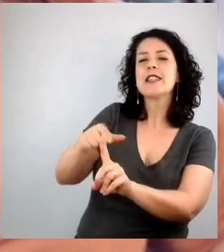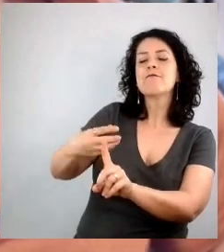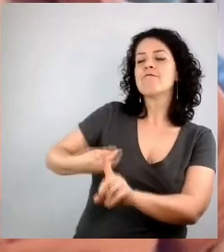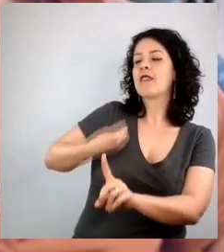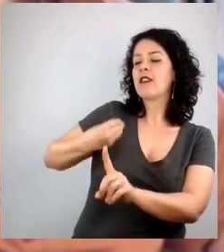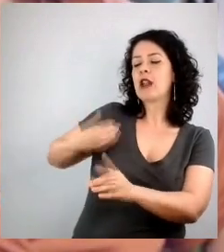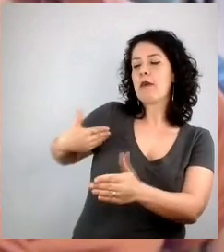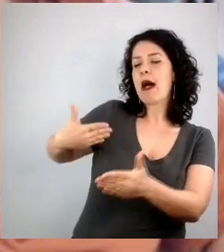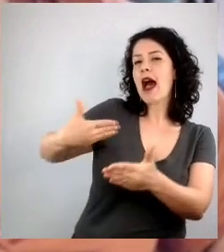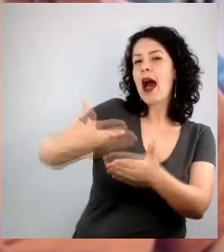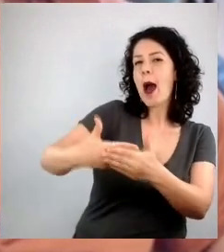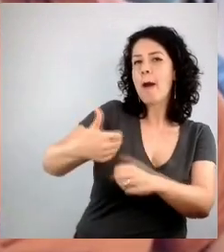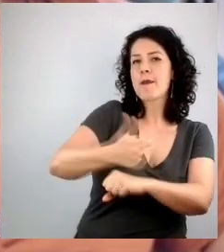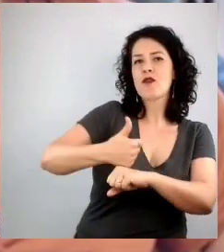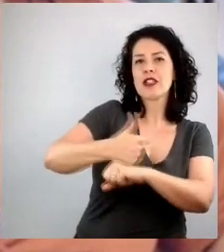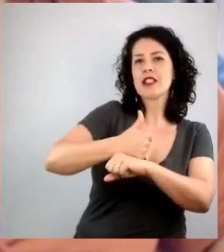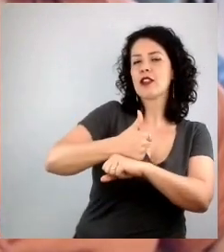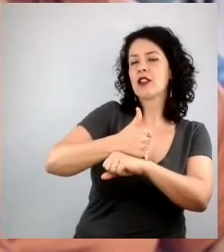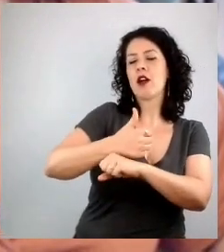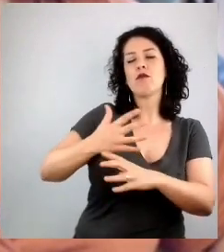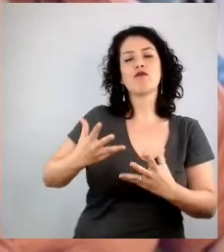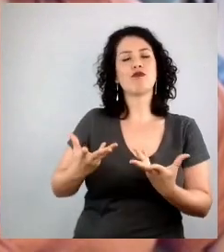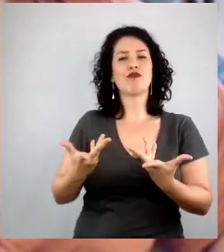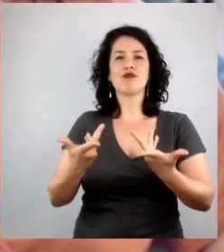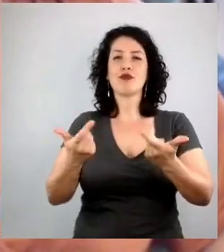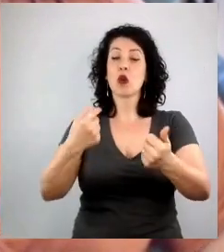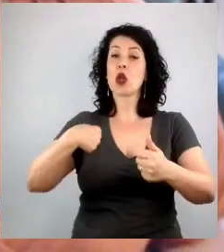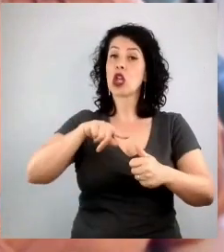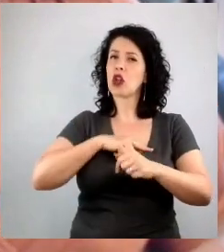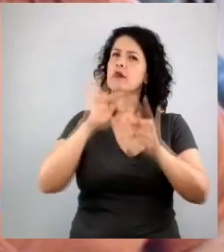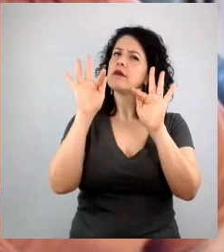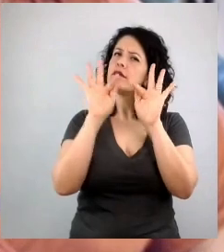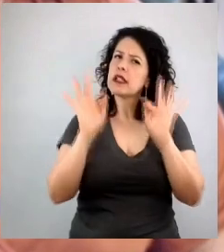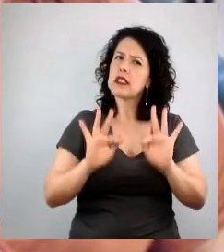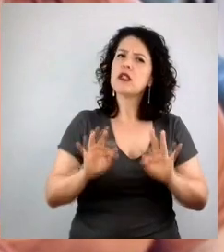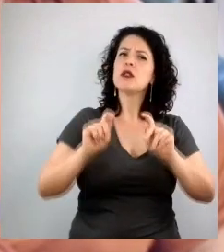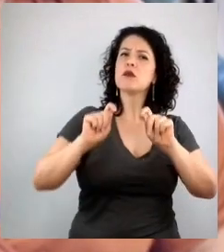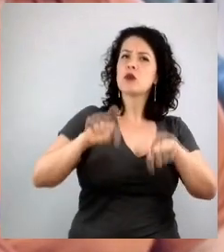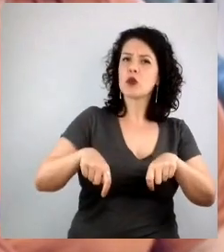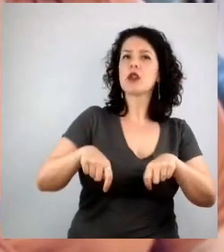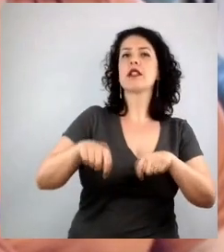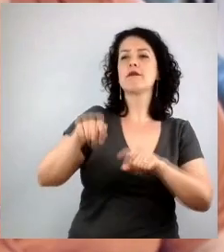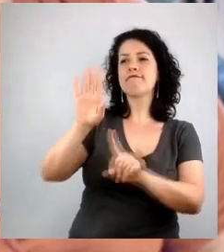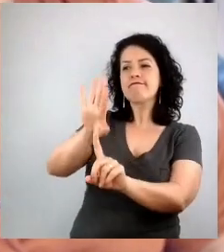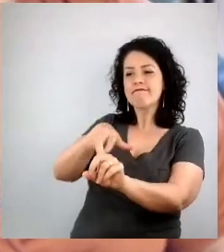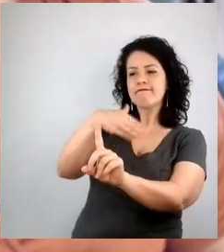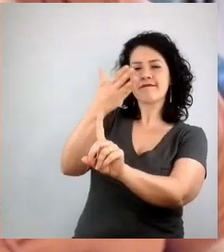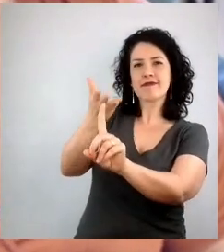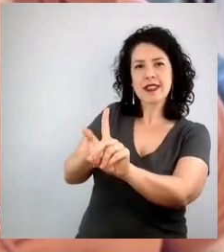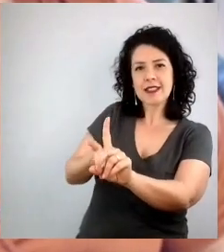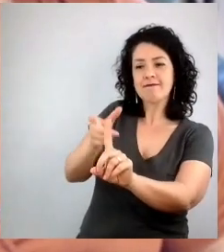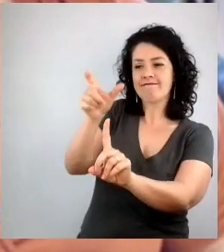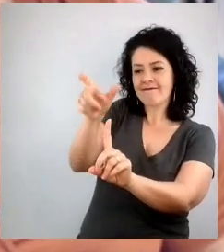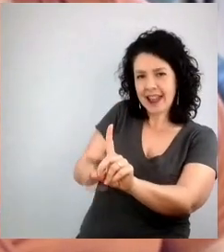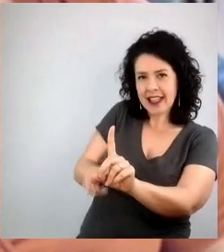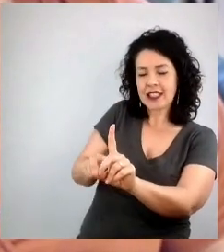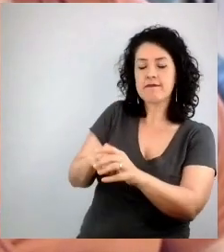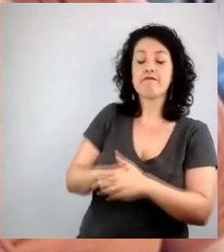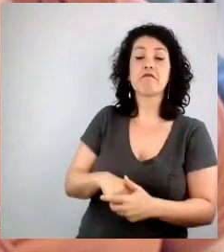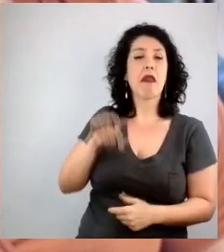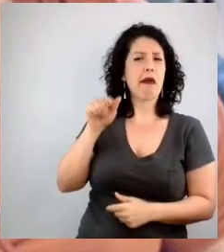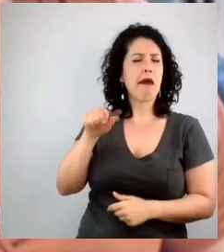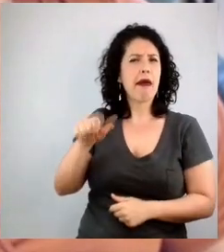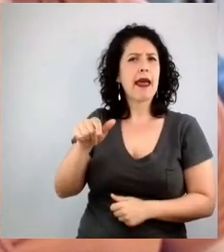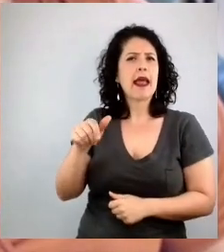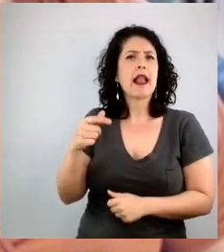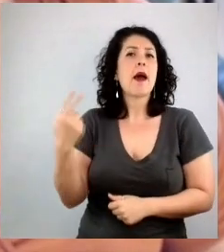feliz de poder homenageá-la. Ela se tornou a primeira planejadora